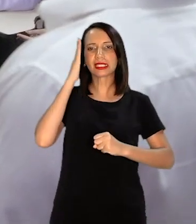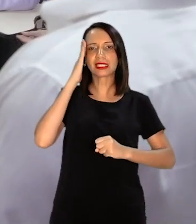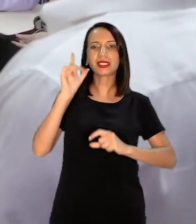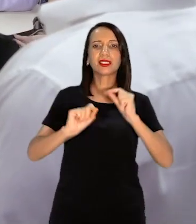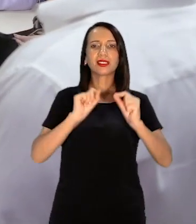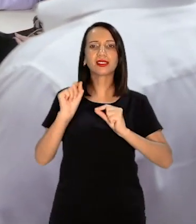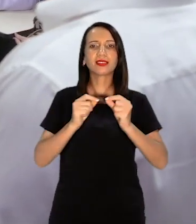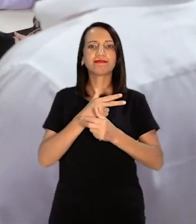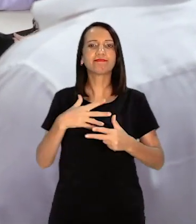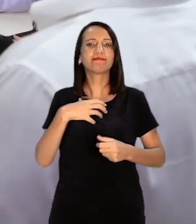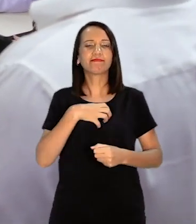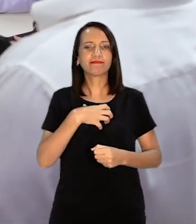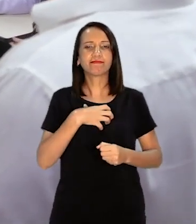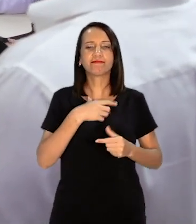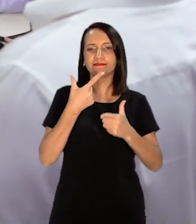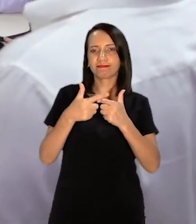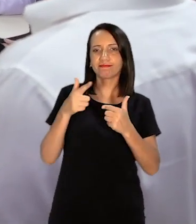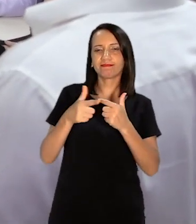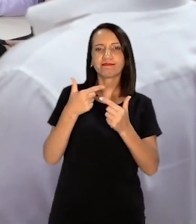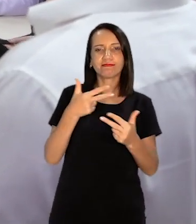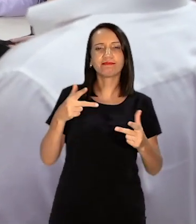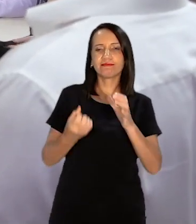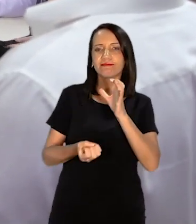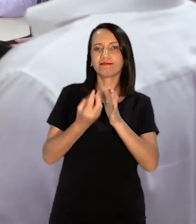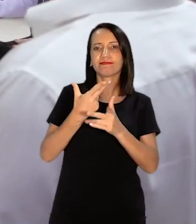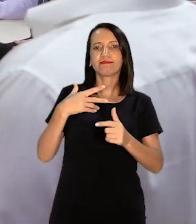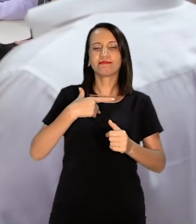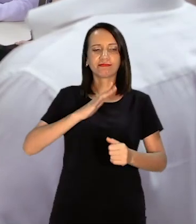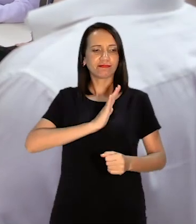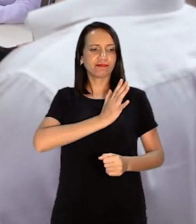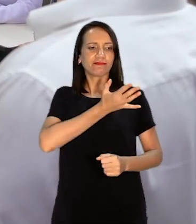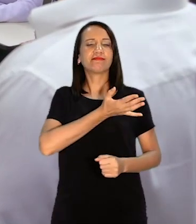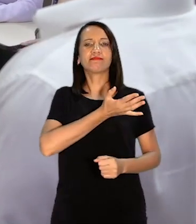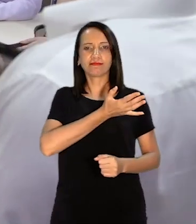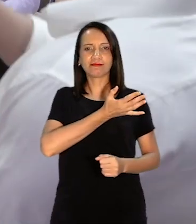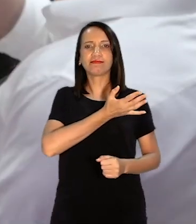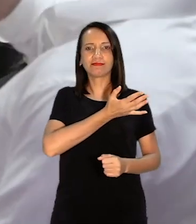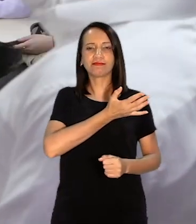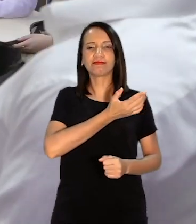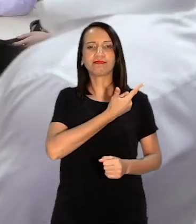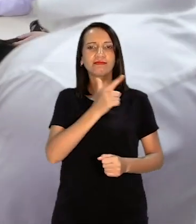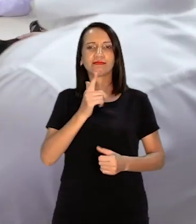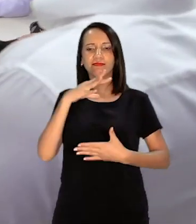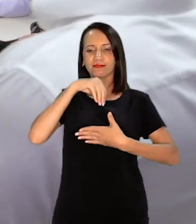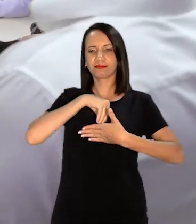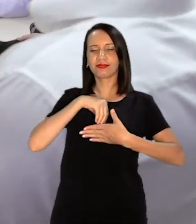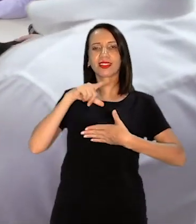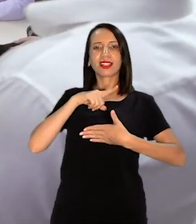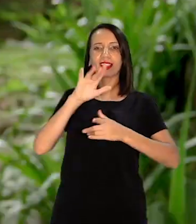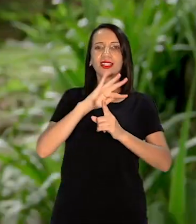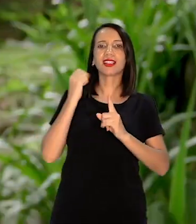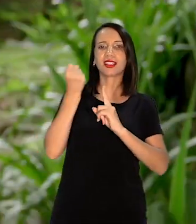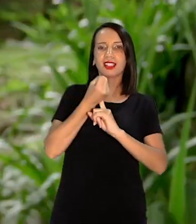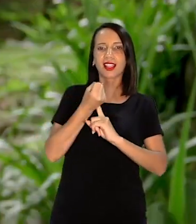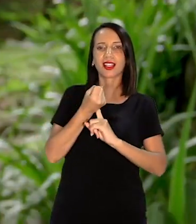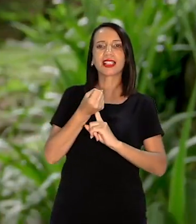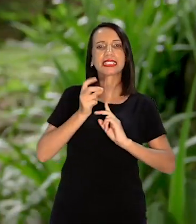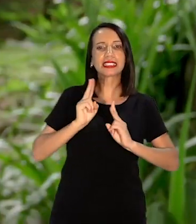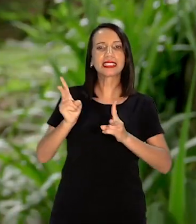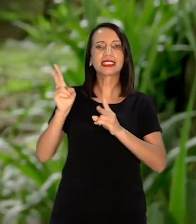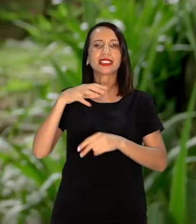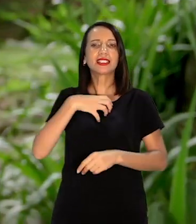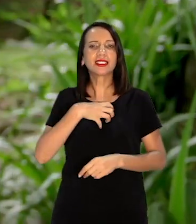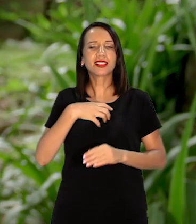aquilo como um problema que gera preconceito E que o preconceito não está nela Está na sociedade Então as pessoas vão se